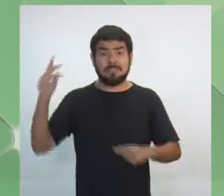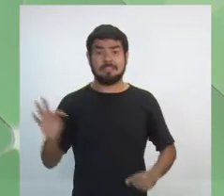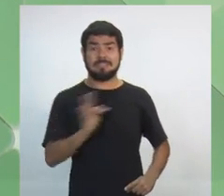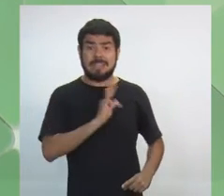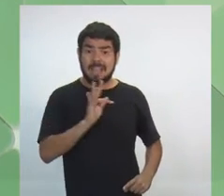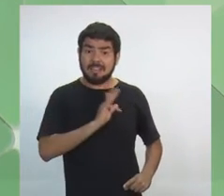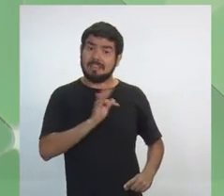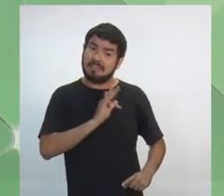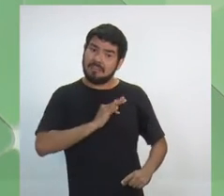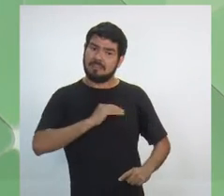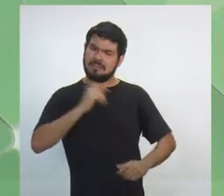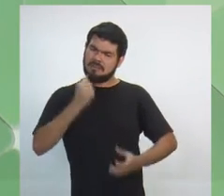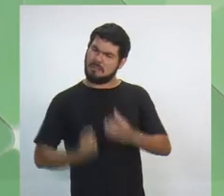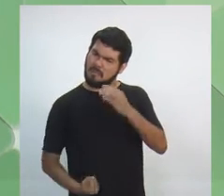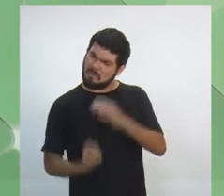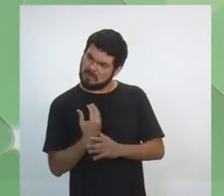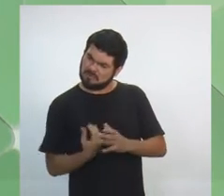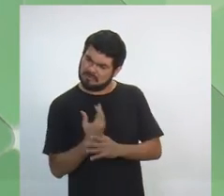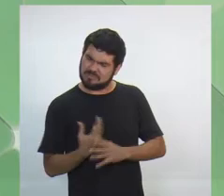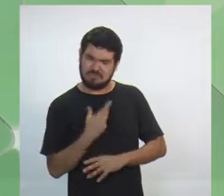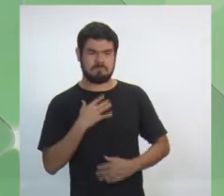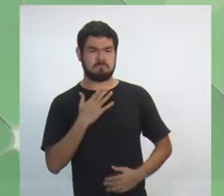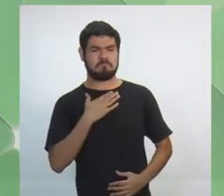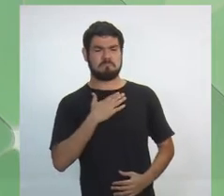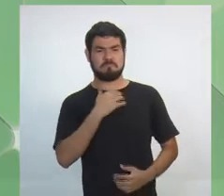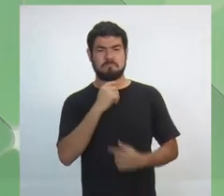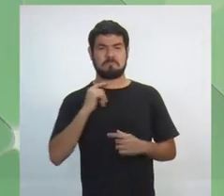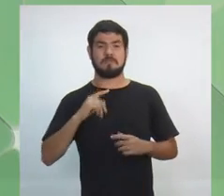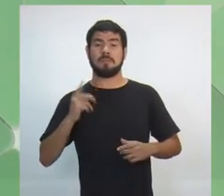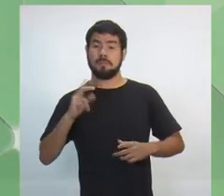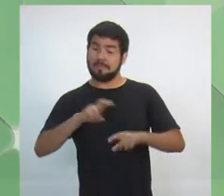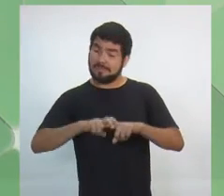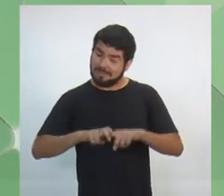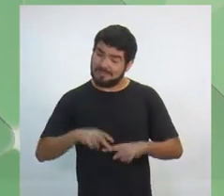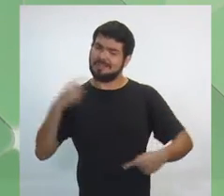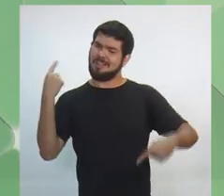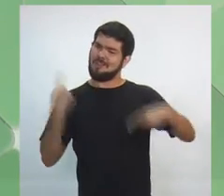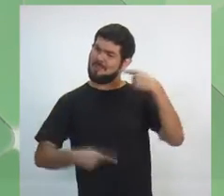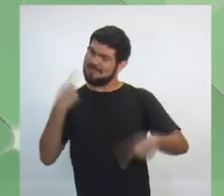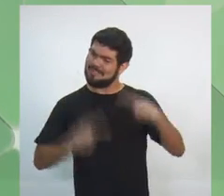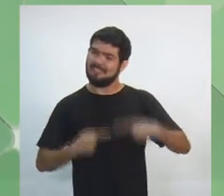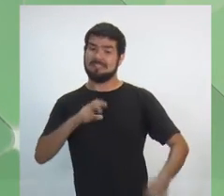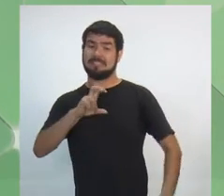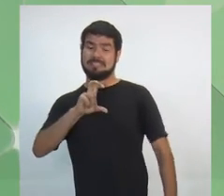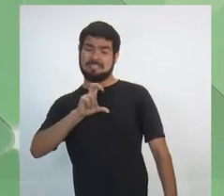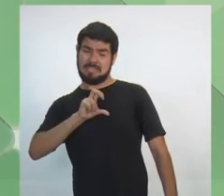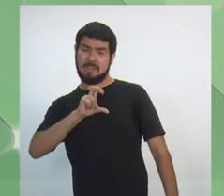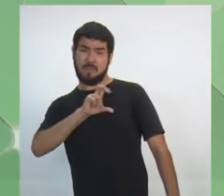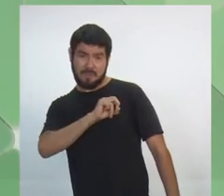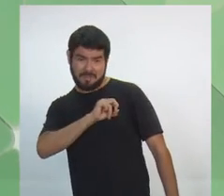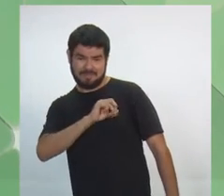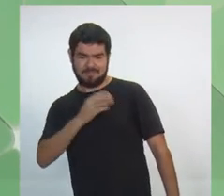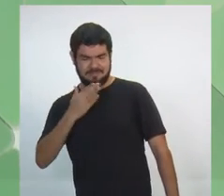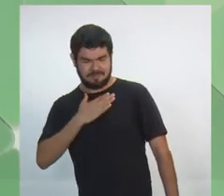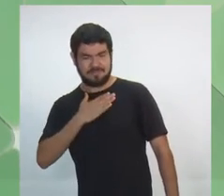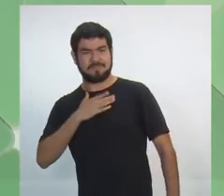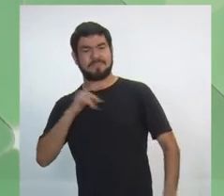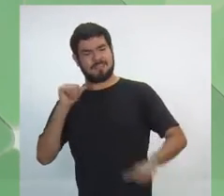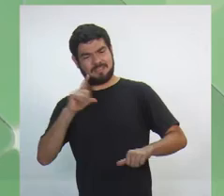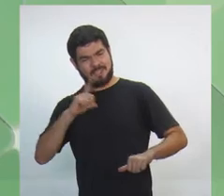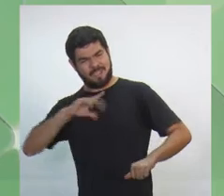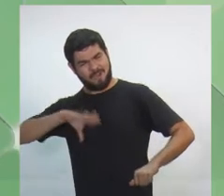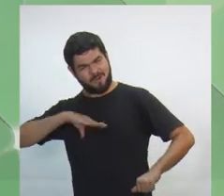produzir sem estar comprometido com ninguém. Por isso que nós estamos lutando 50 neles. Tenha a coragem de mudar.